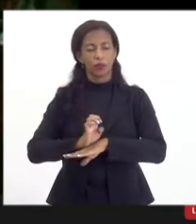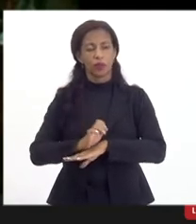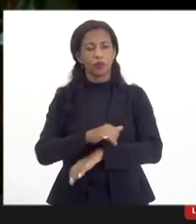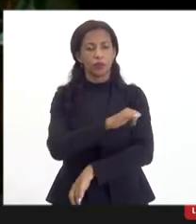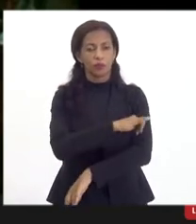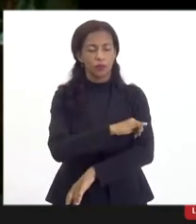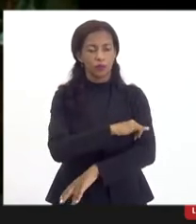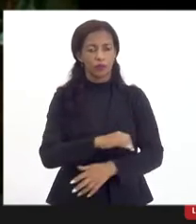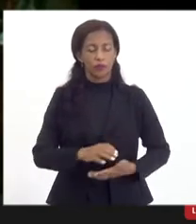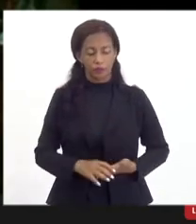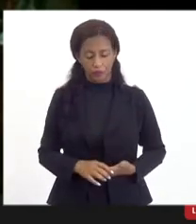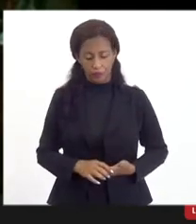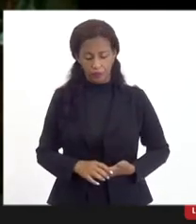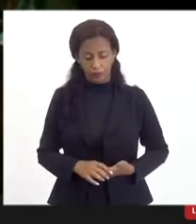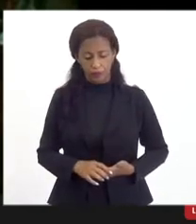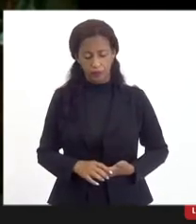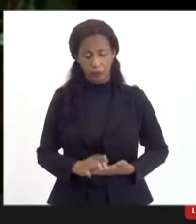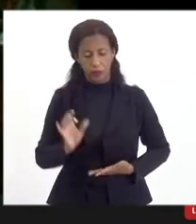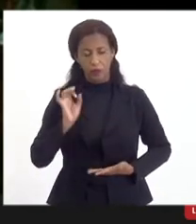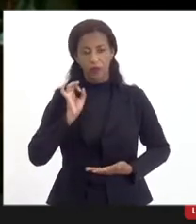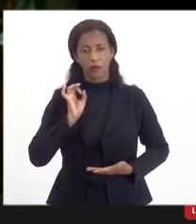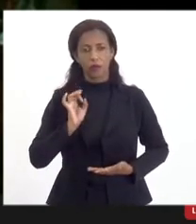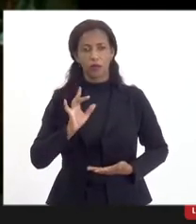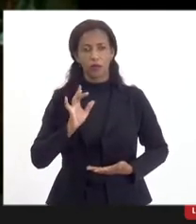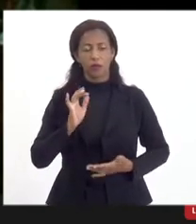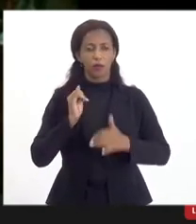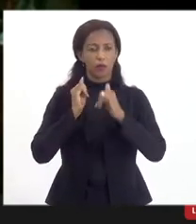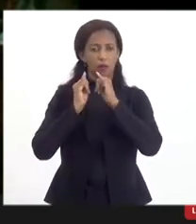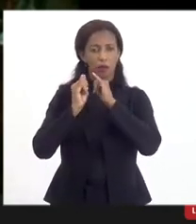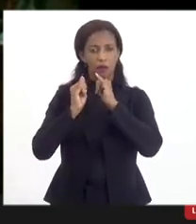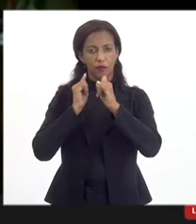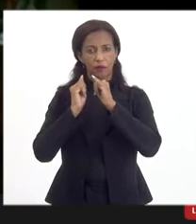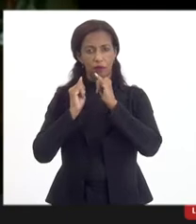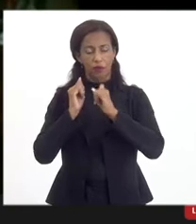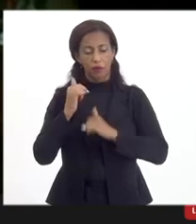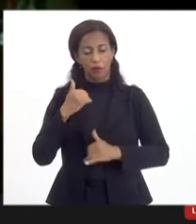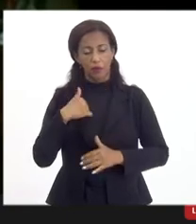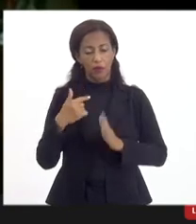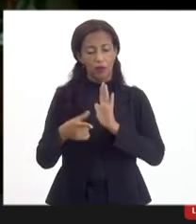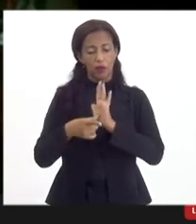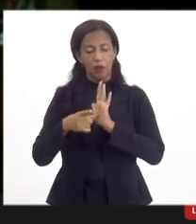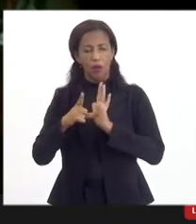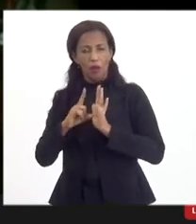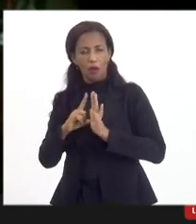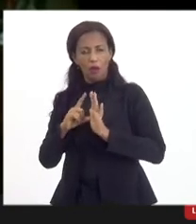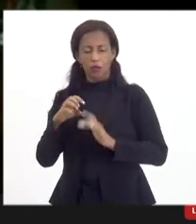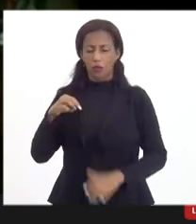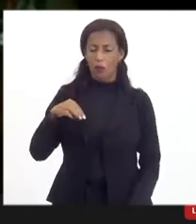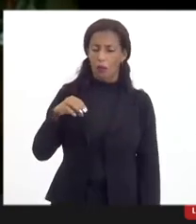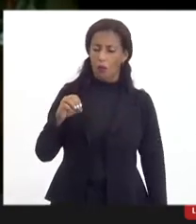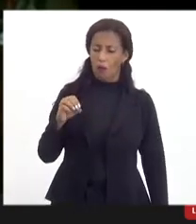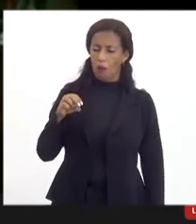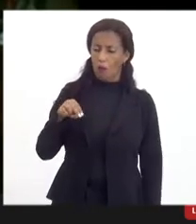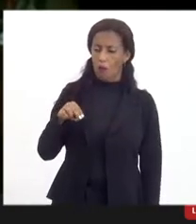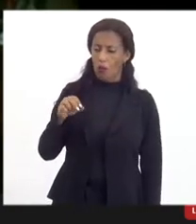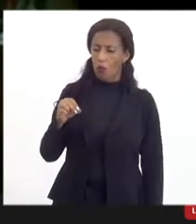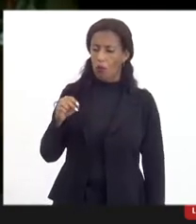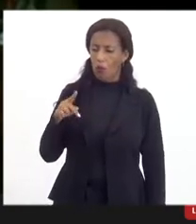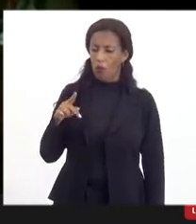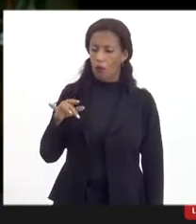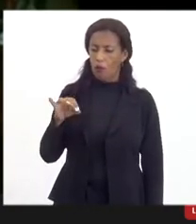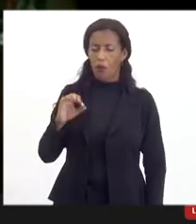Janeiro. Só para informar, eu, quando, antes do monopólio, a área toda de